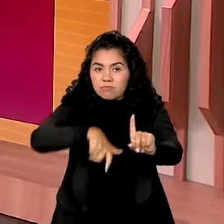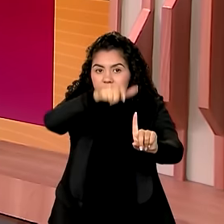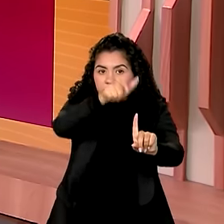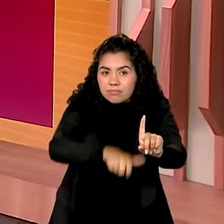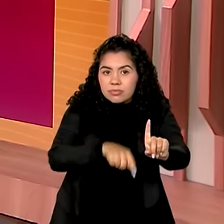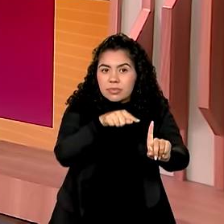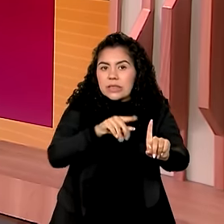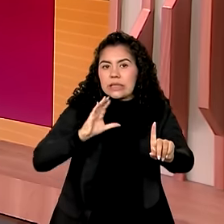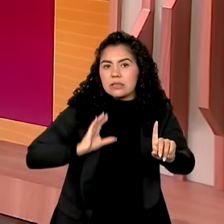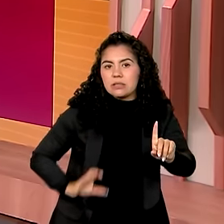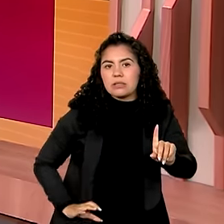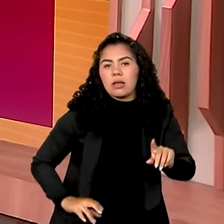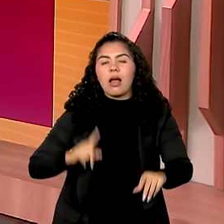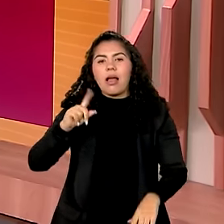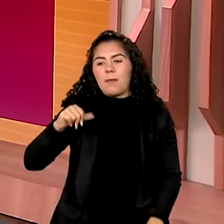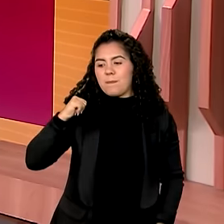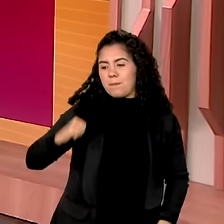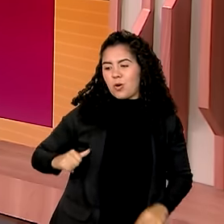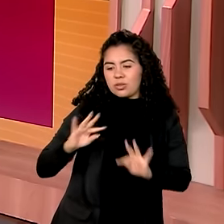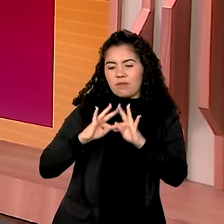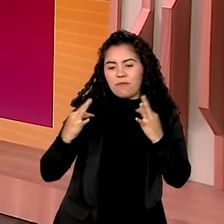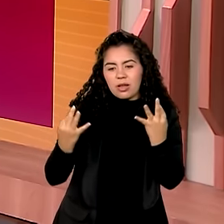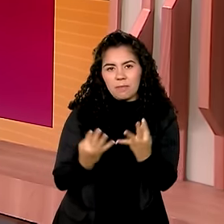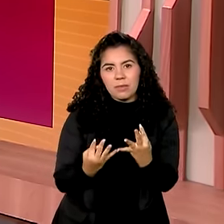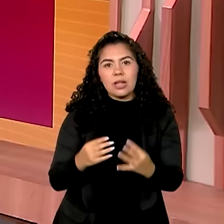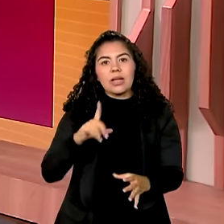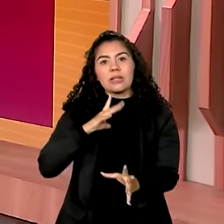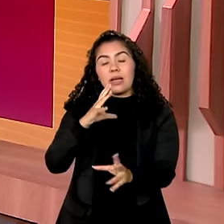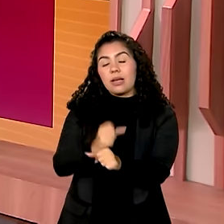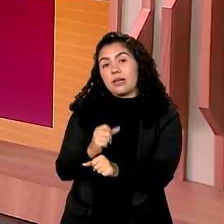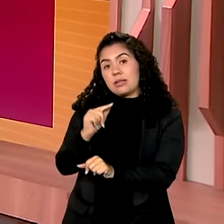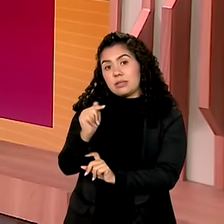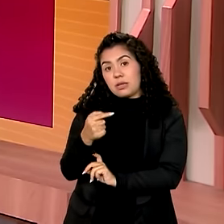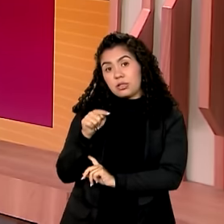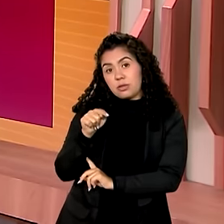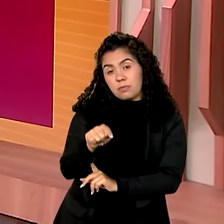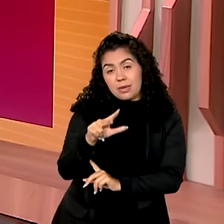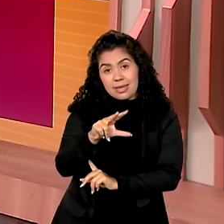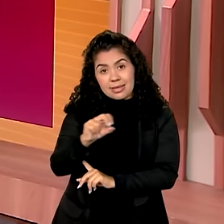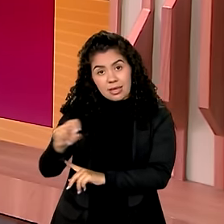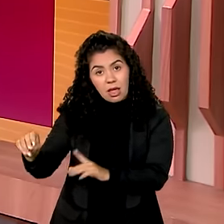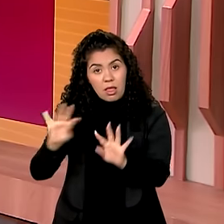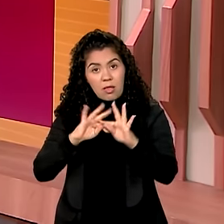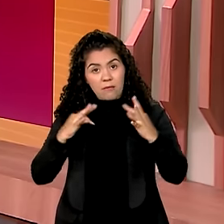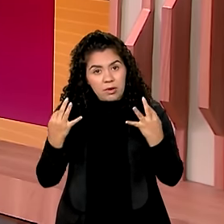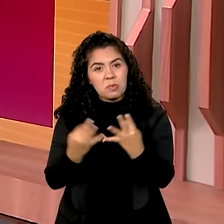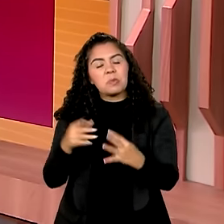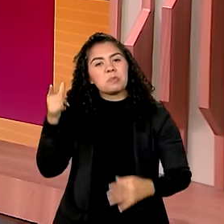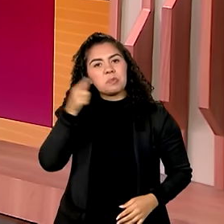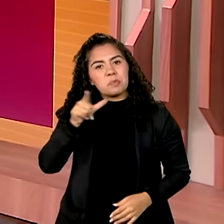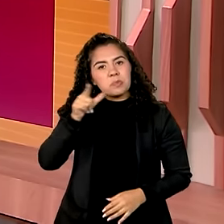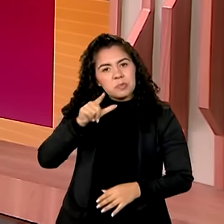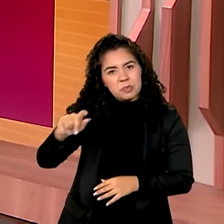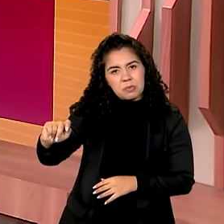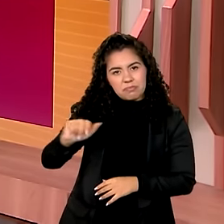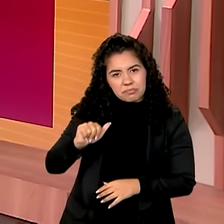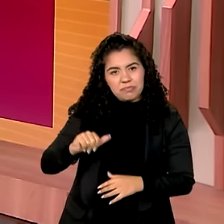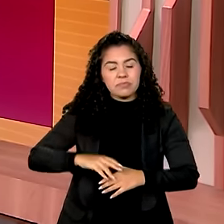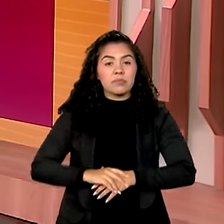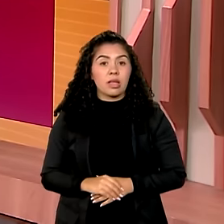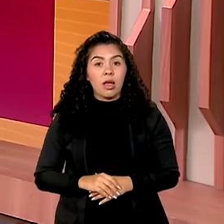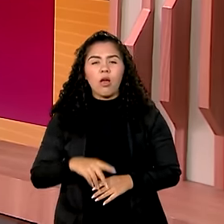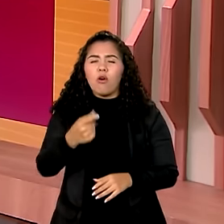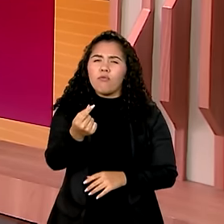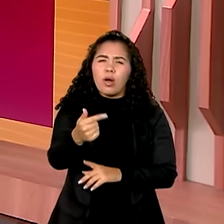o destaque fica com o programa Bolsa Família, que tem 7.500 famílias atendidas em Ariquemes. O